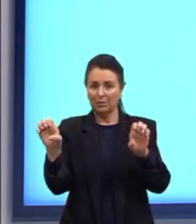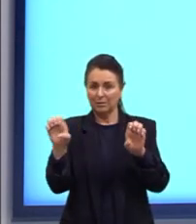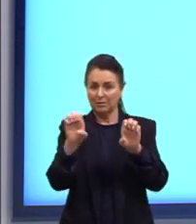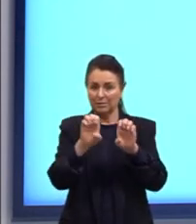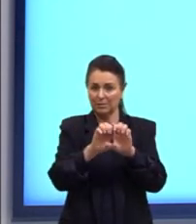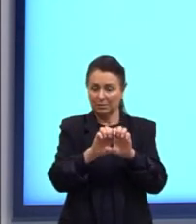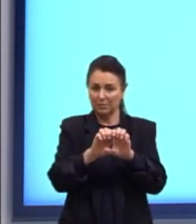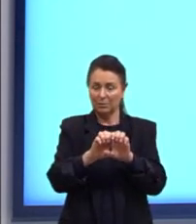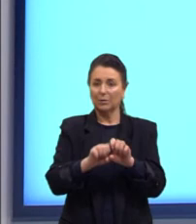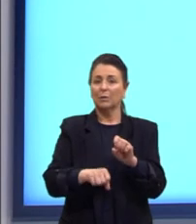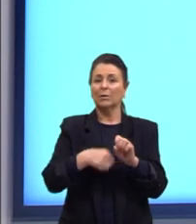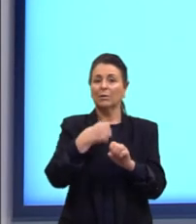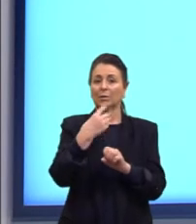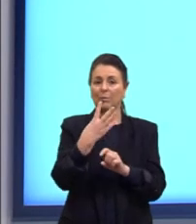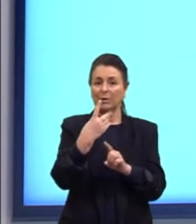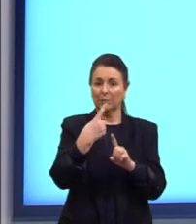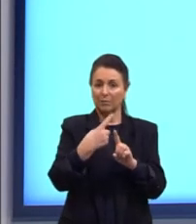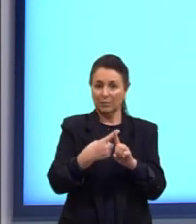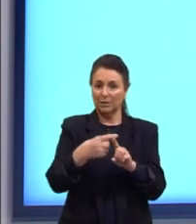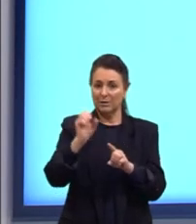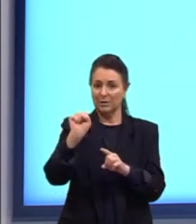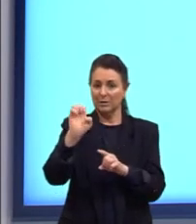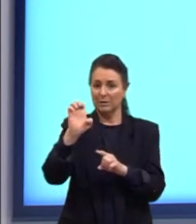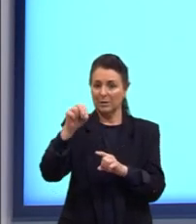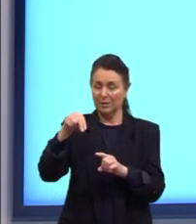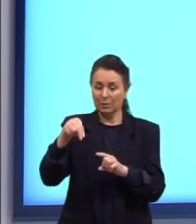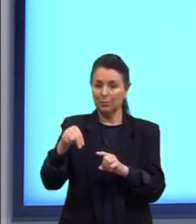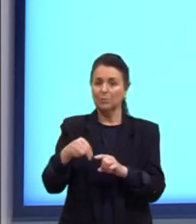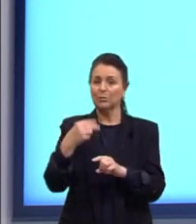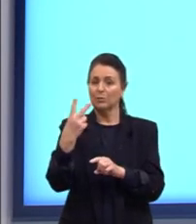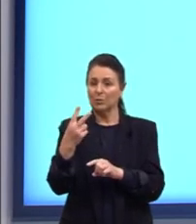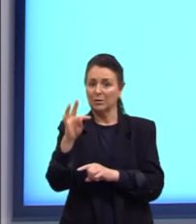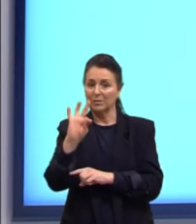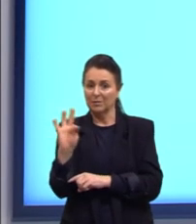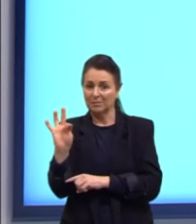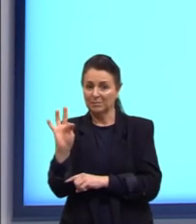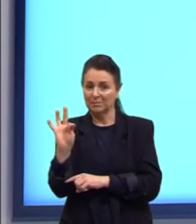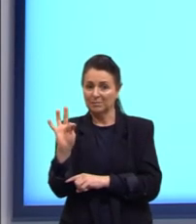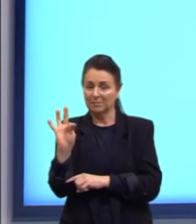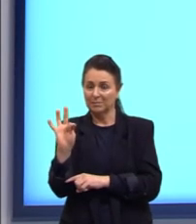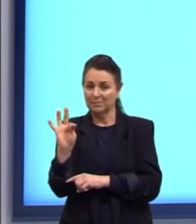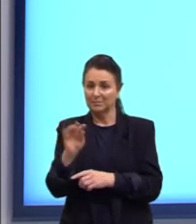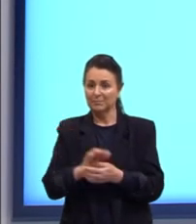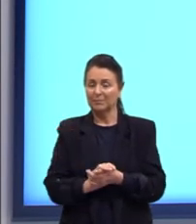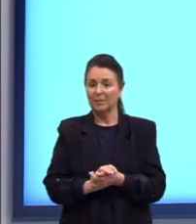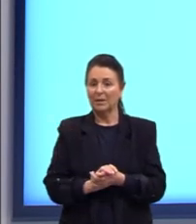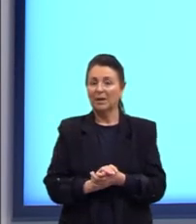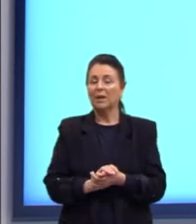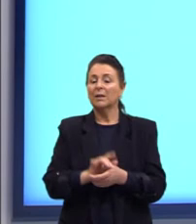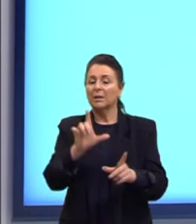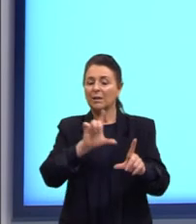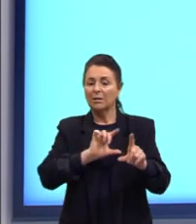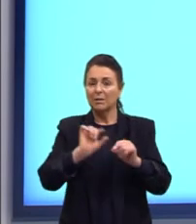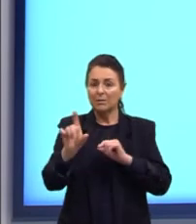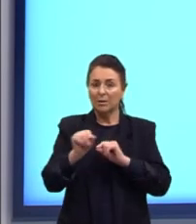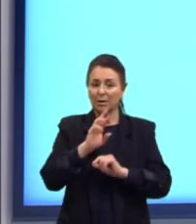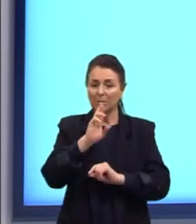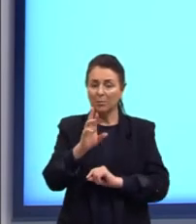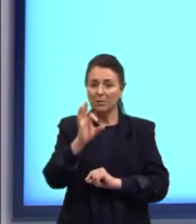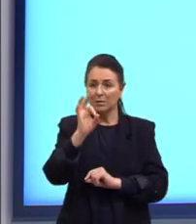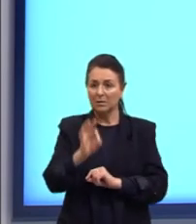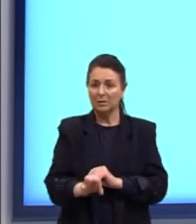dada por 4 vezes seno de 2T simplesmente então lá nas nossas alternativas